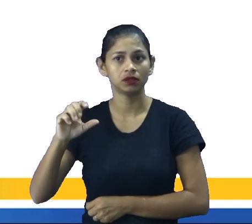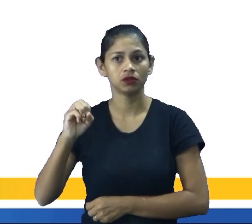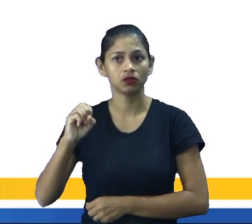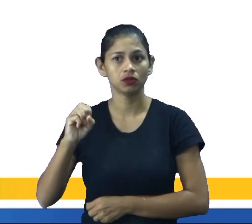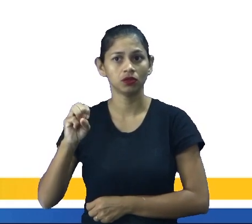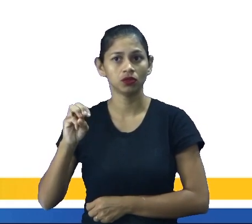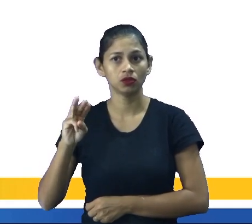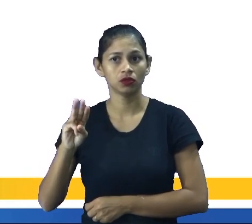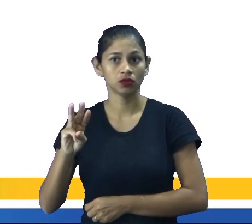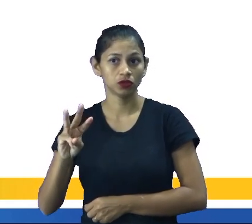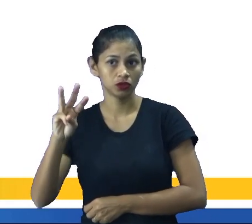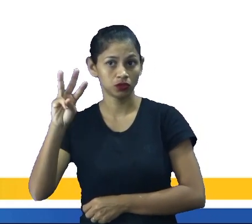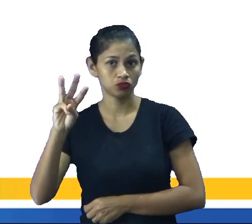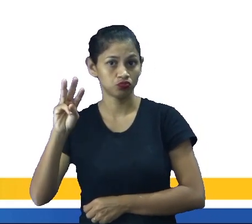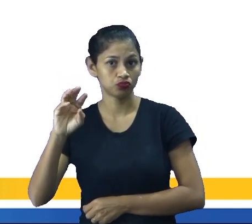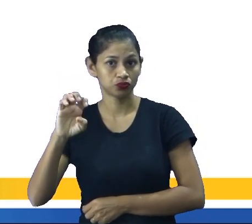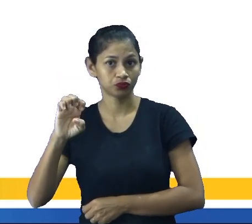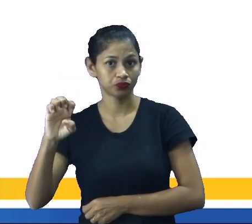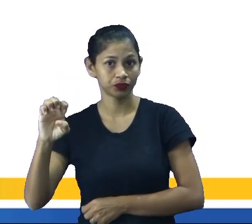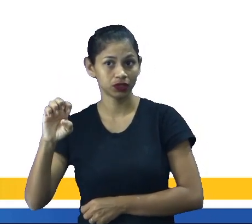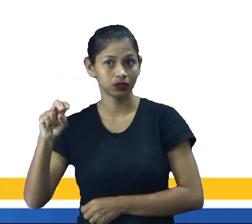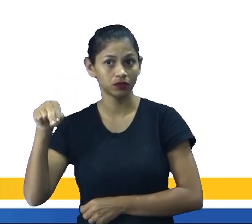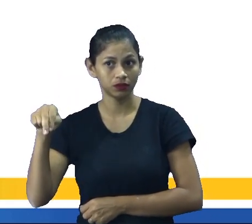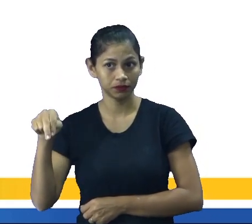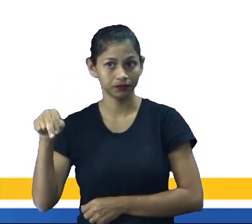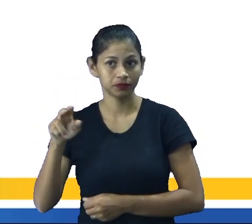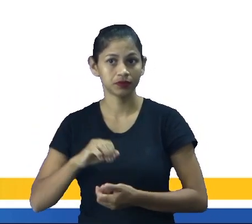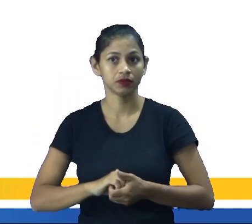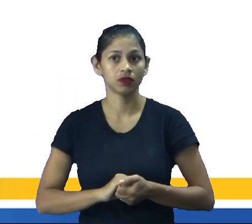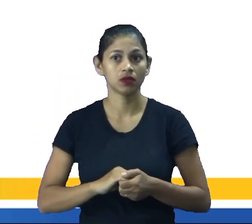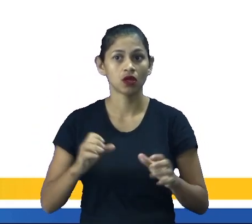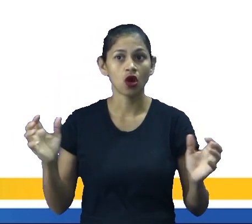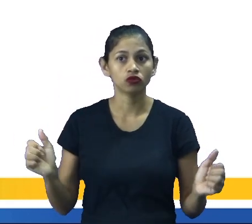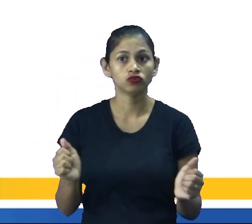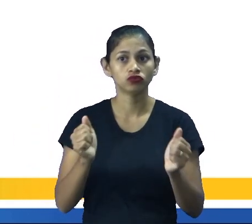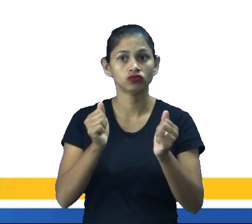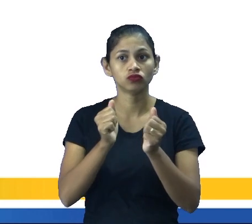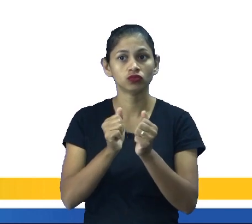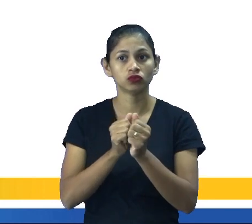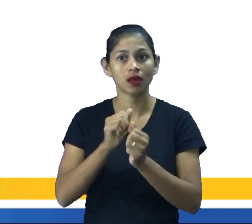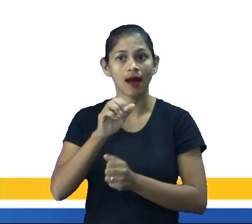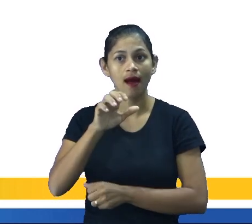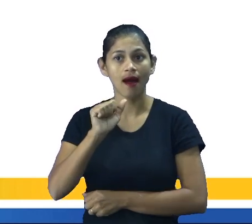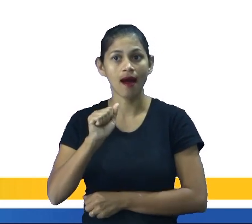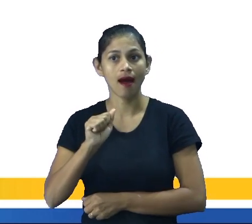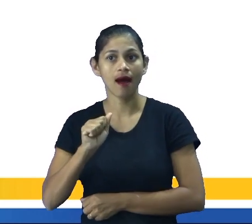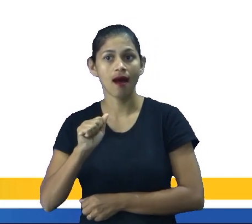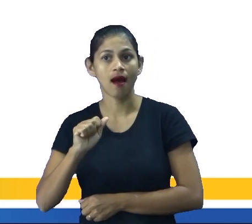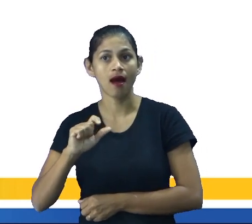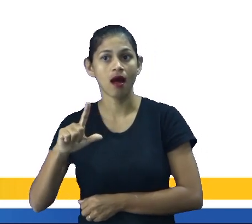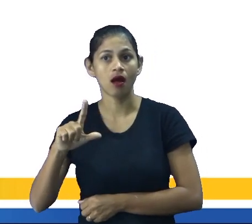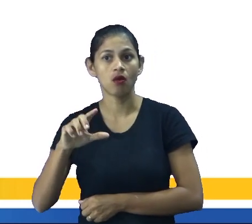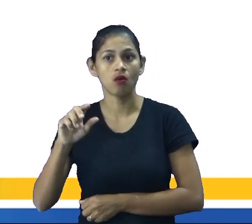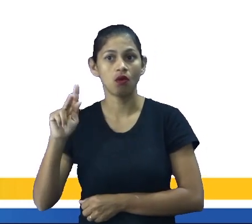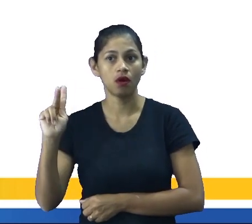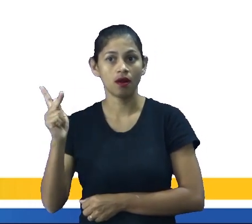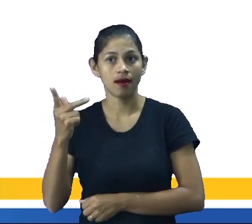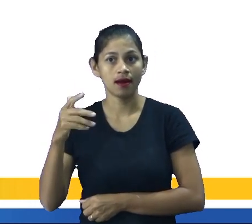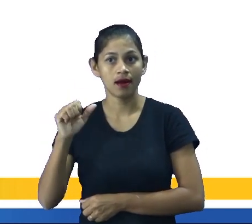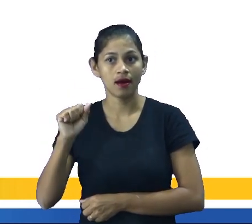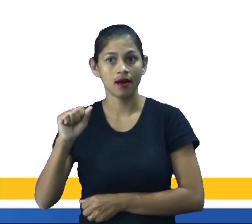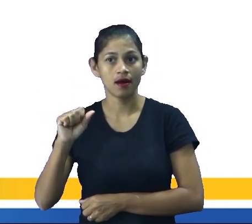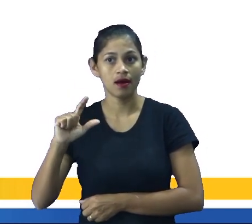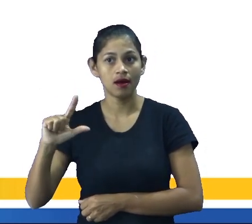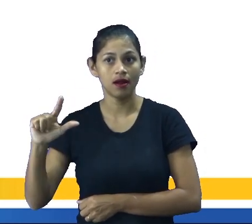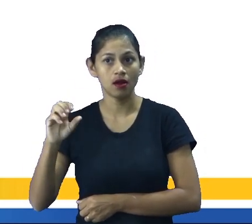Hallows, Eve, pela junção das palavras Hello, que significa santo, e Eve, que significa véspera, pois